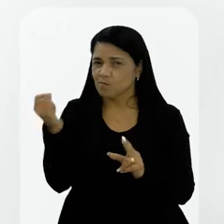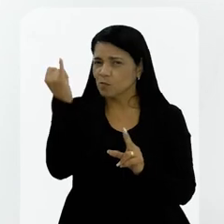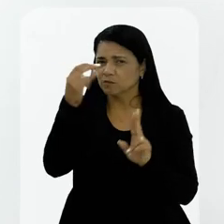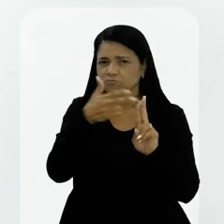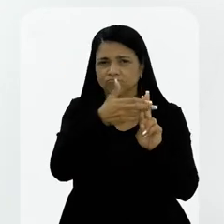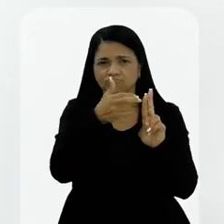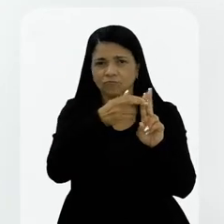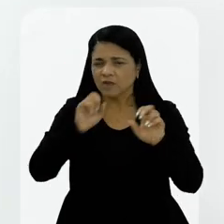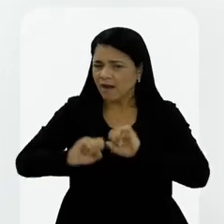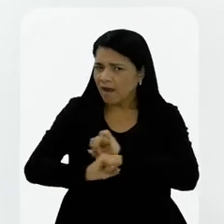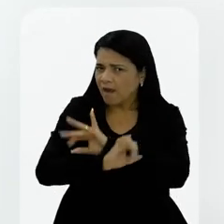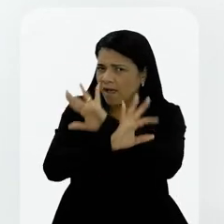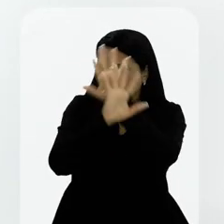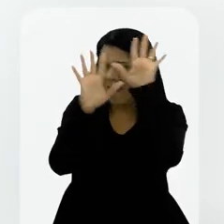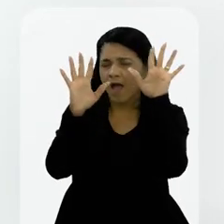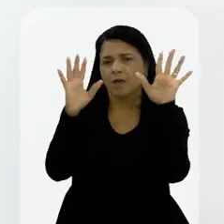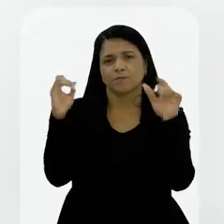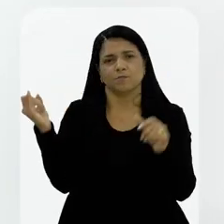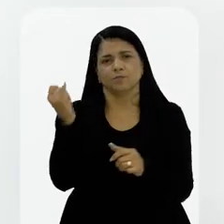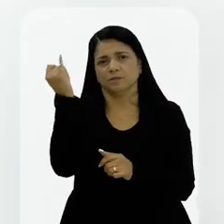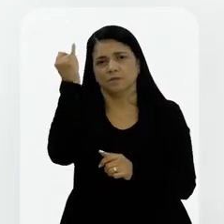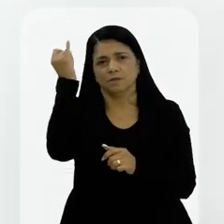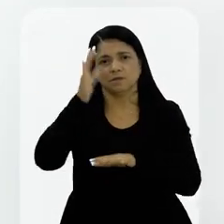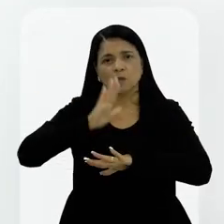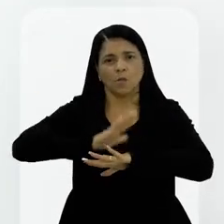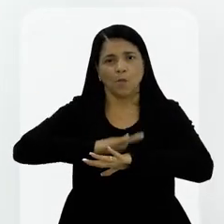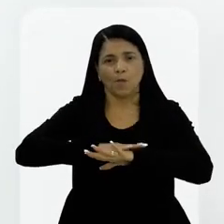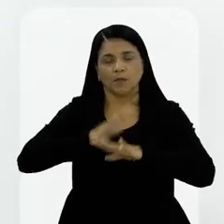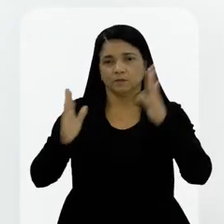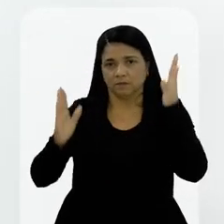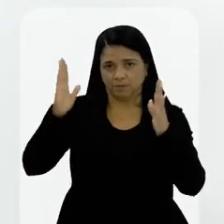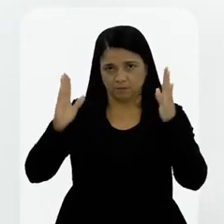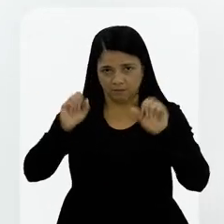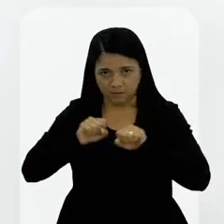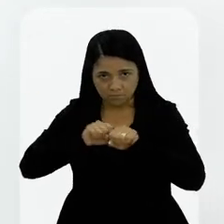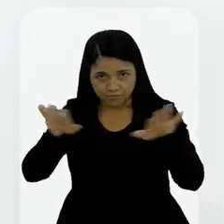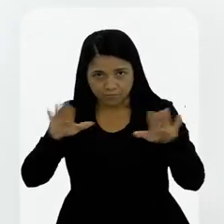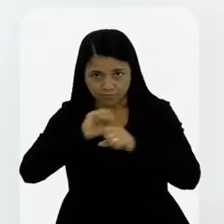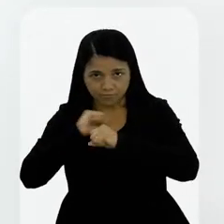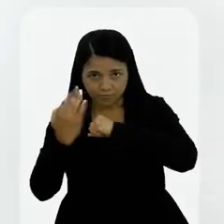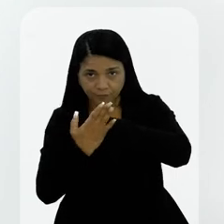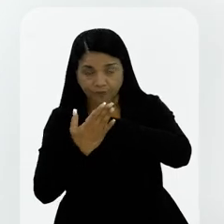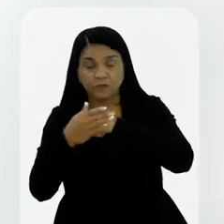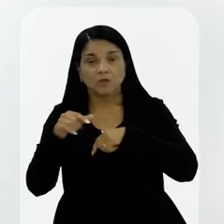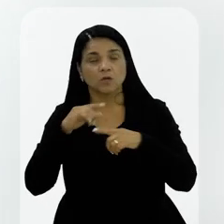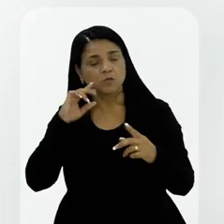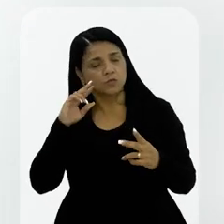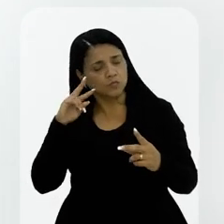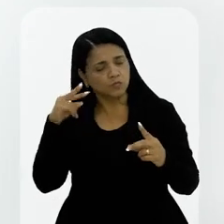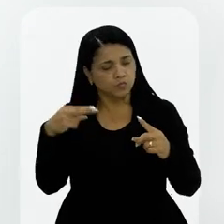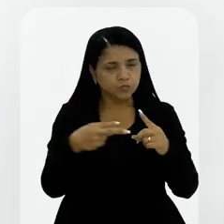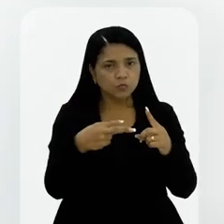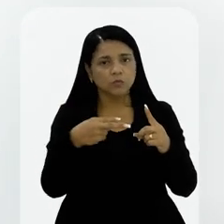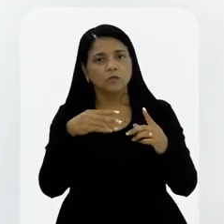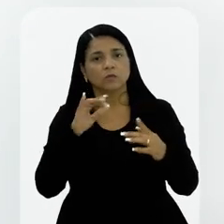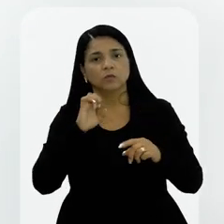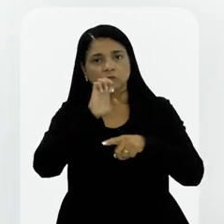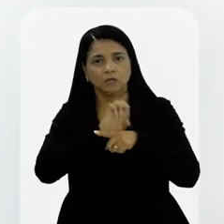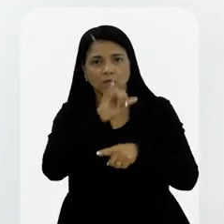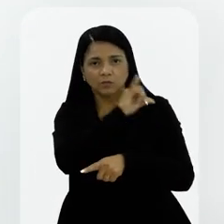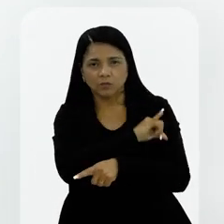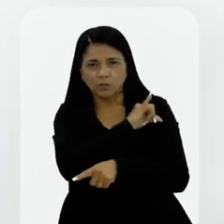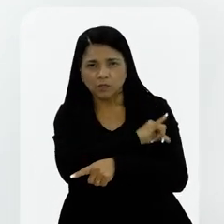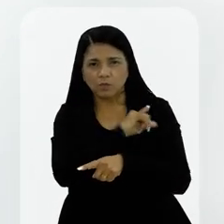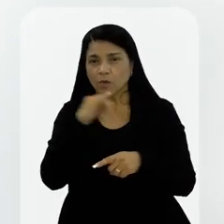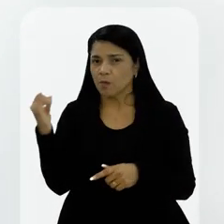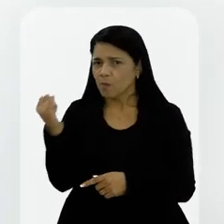importância do SUS ficou muito clara exatamente nesse momento da pandemia. E olhando aqui para o estado do Rio de Janeiro,